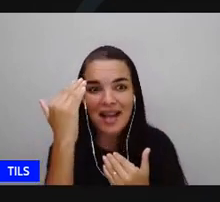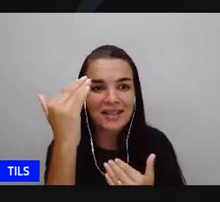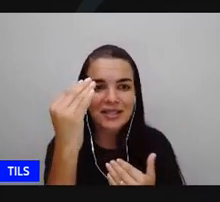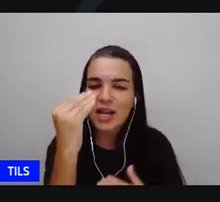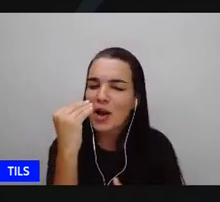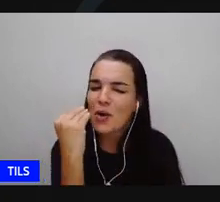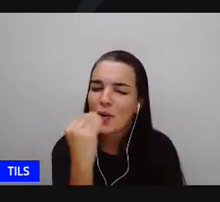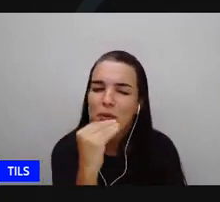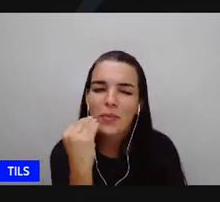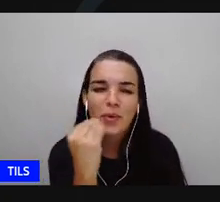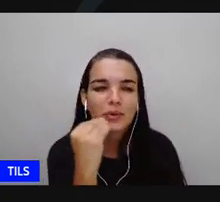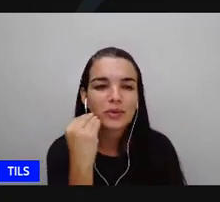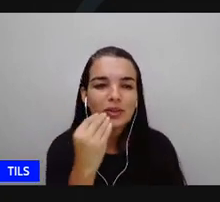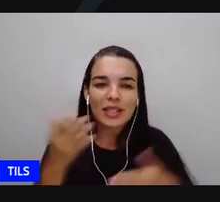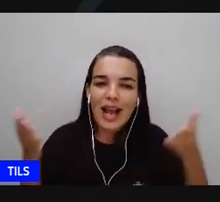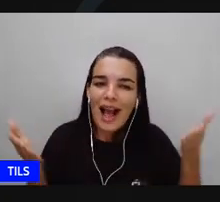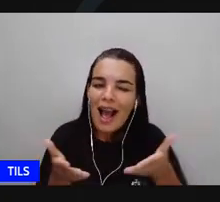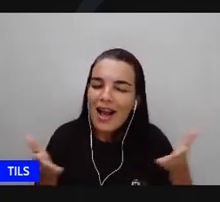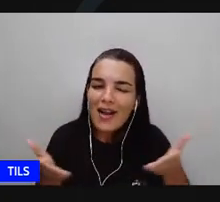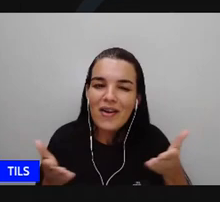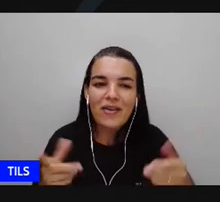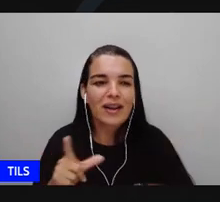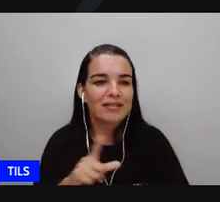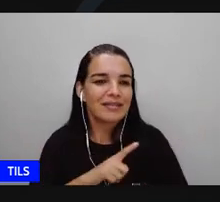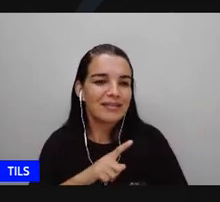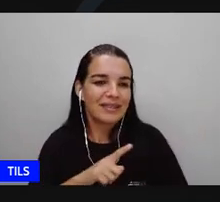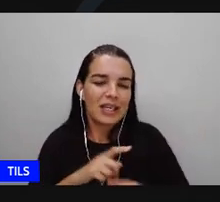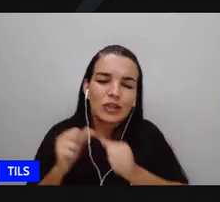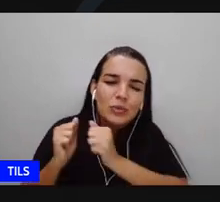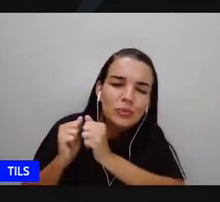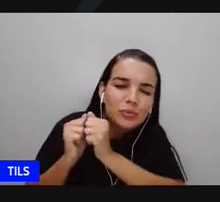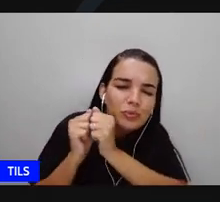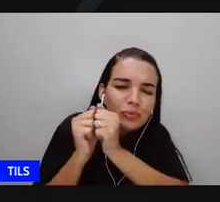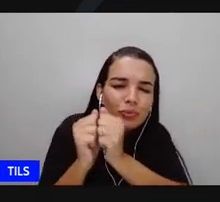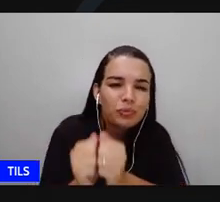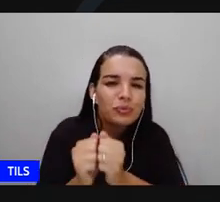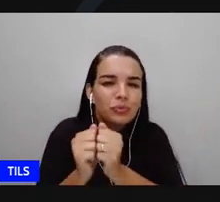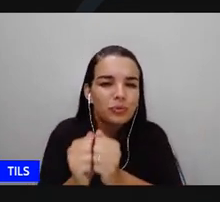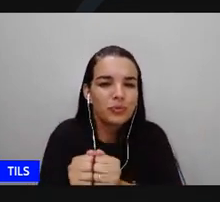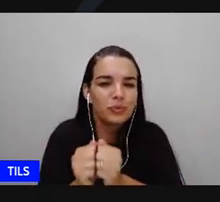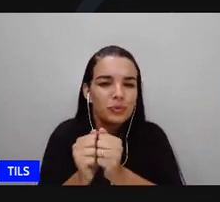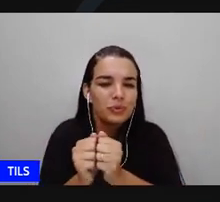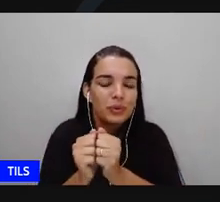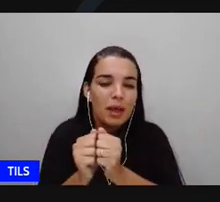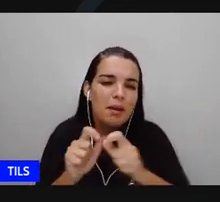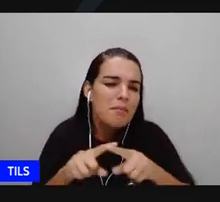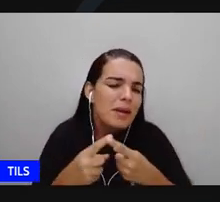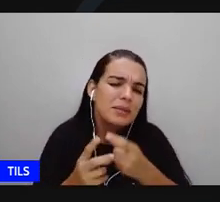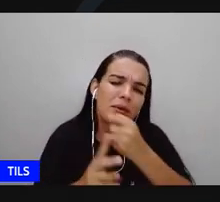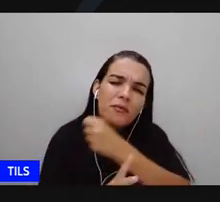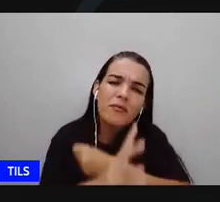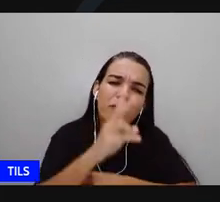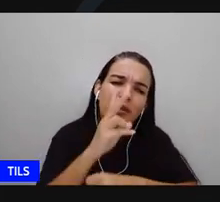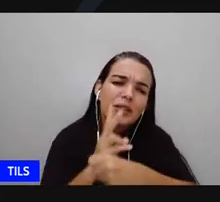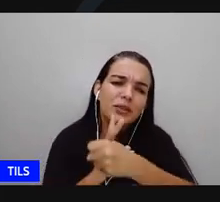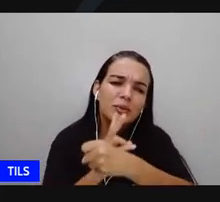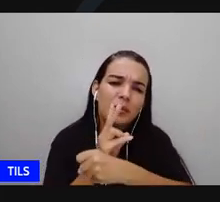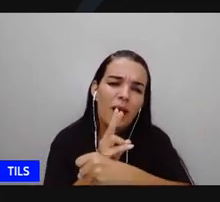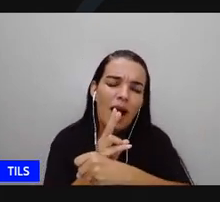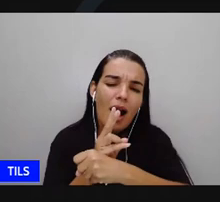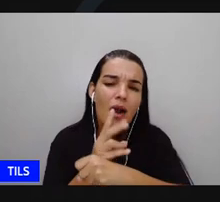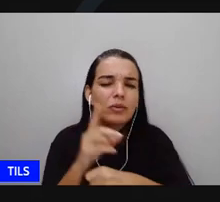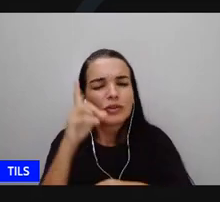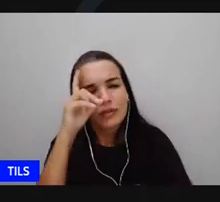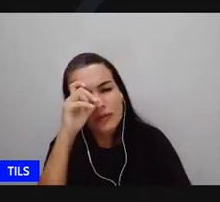oportunidade que nós tivemos de estar juntos mesmo estar nesse ambiente virtual nesse